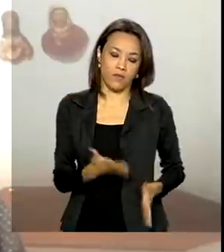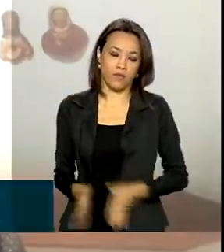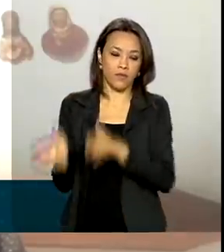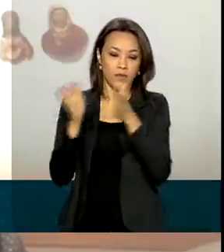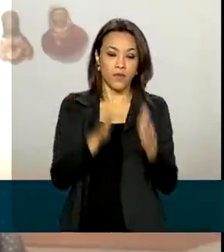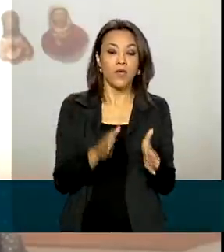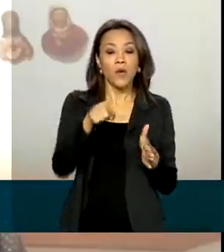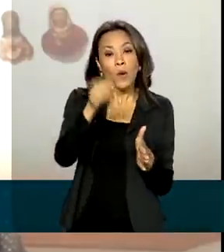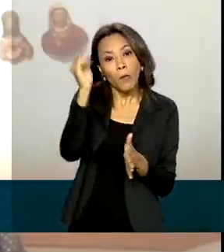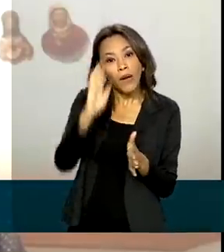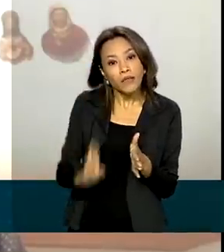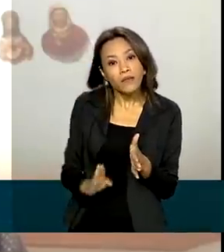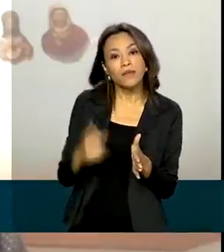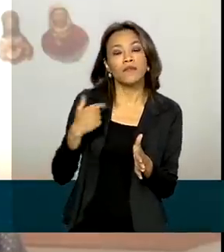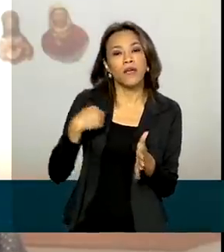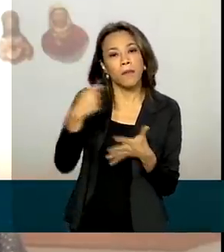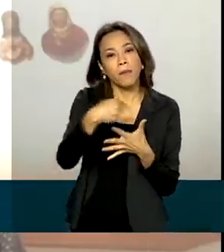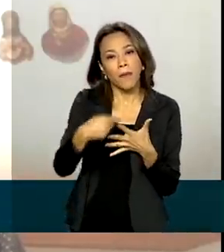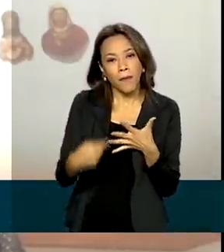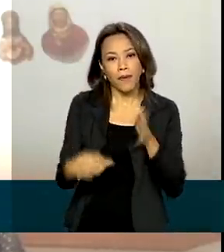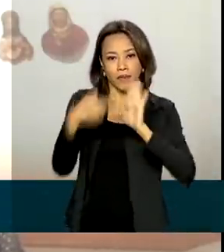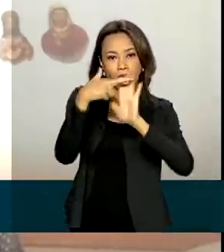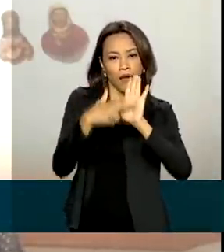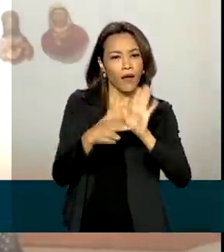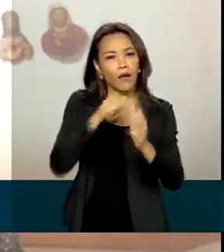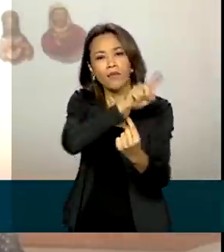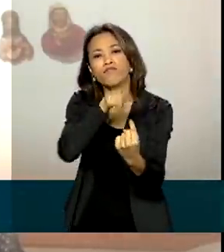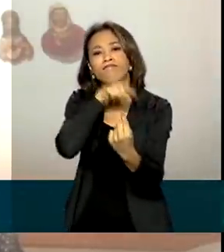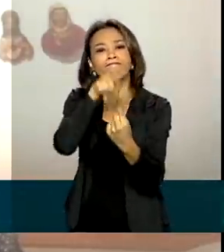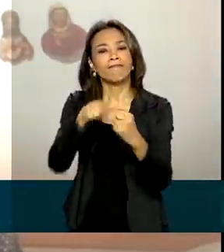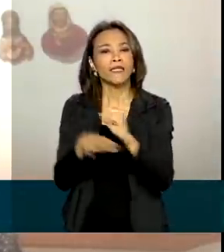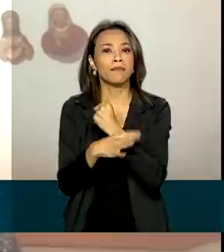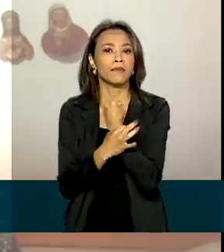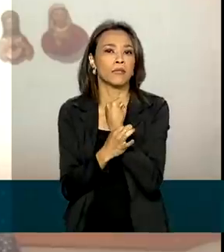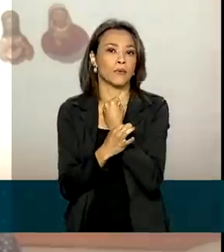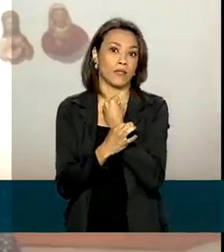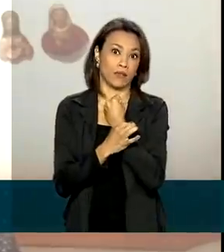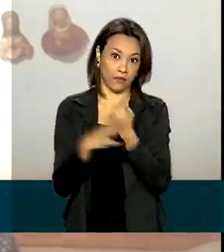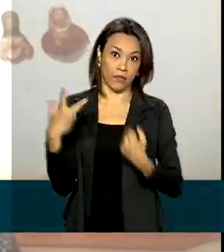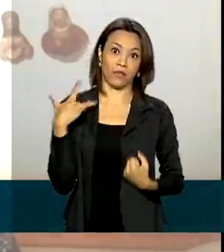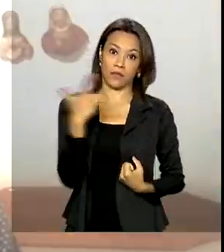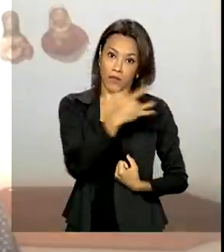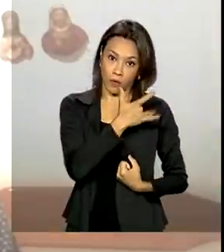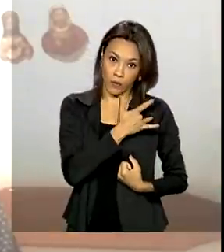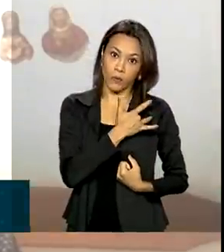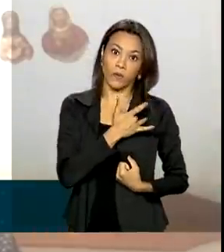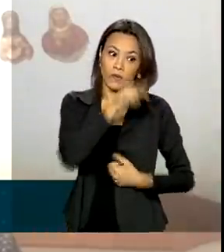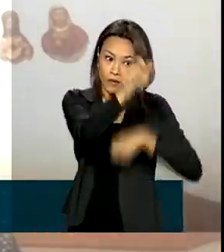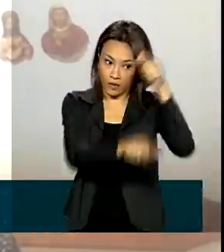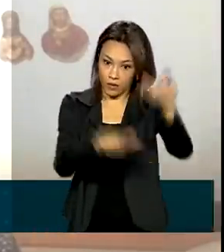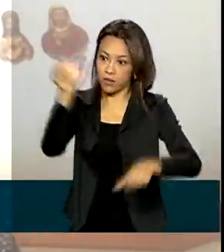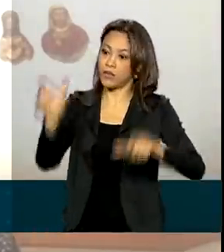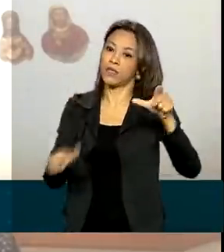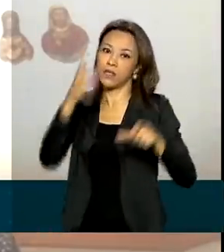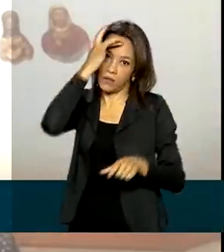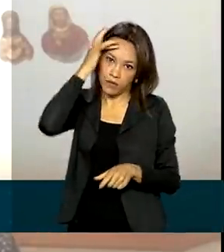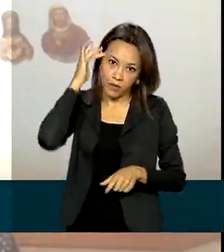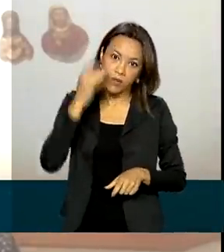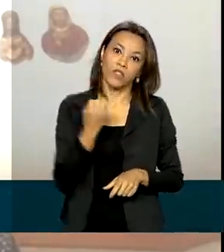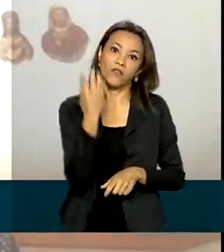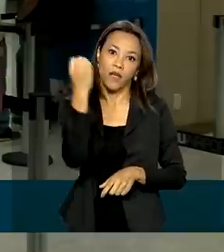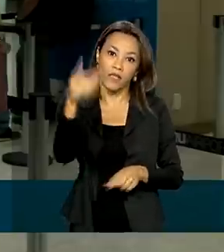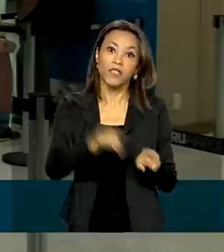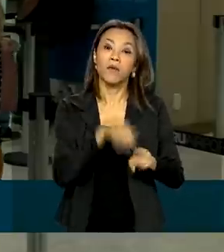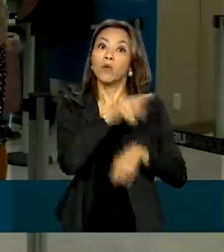medidas, esses procedimentos, para garantir mais segurança para a saúde dos viajantes e também para a saúde dos